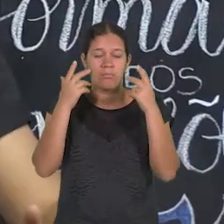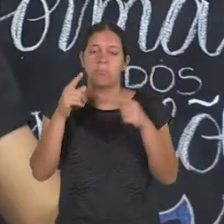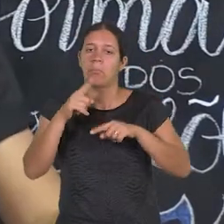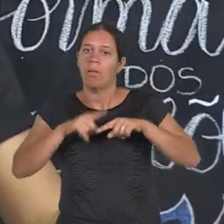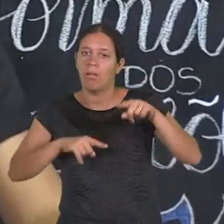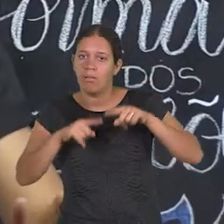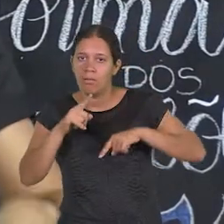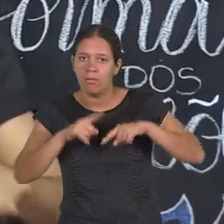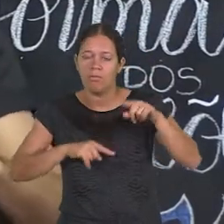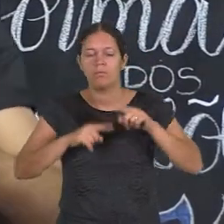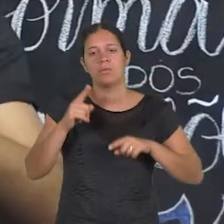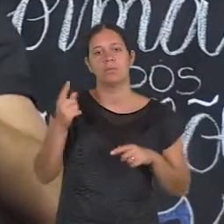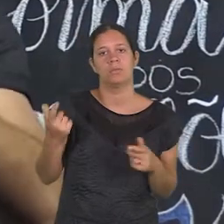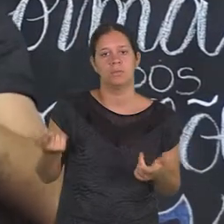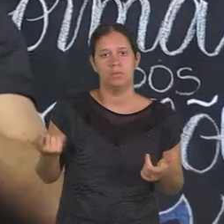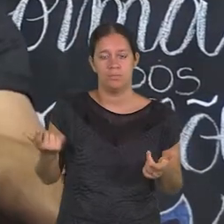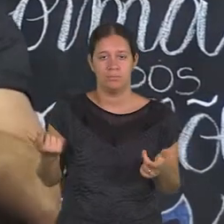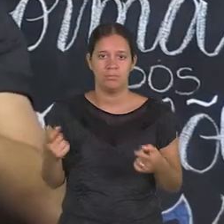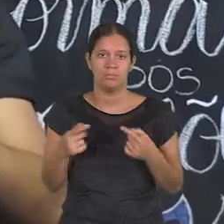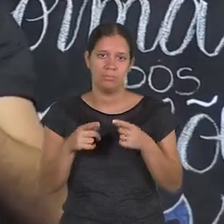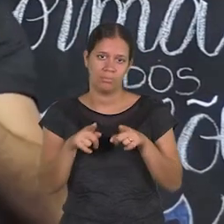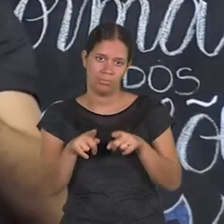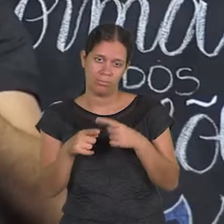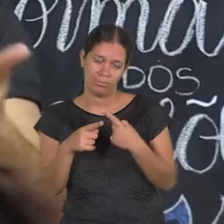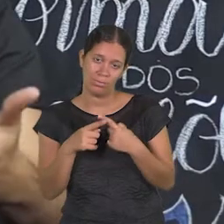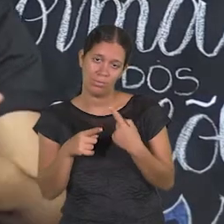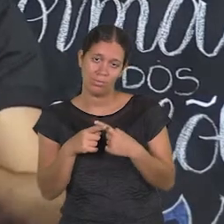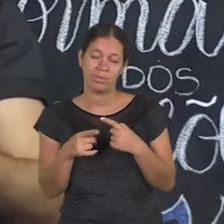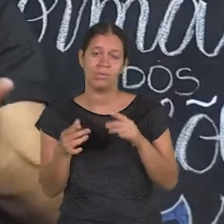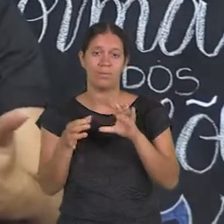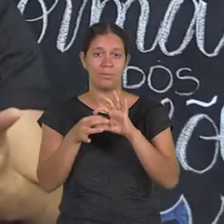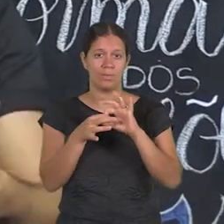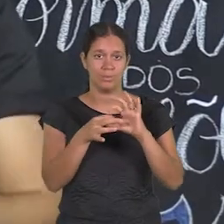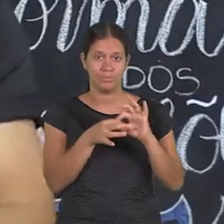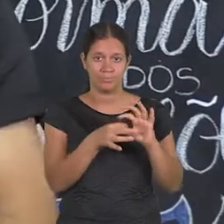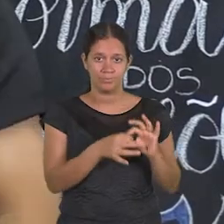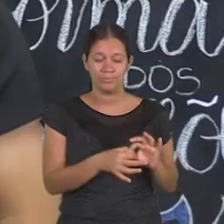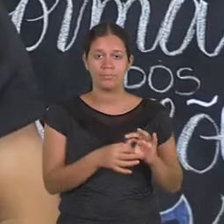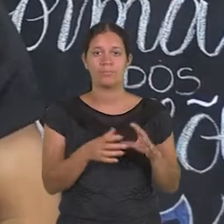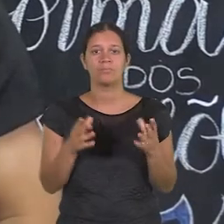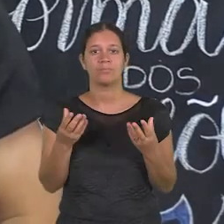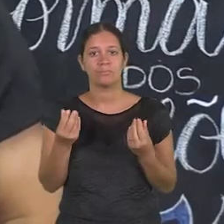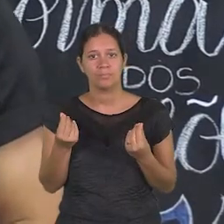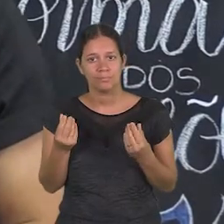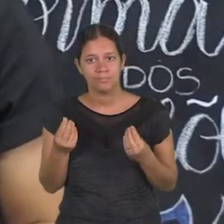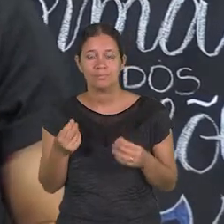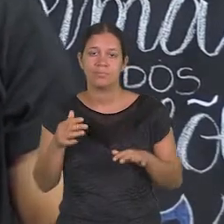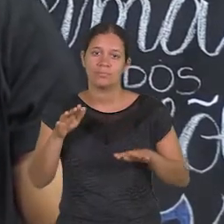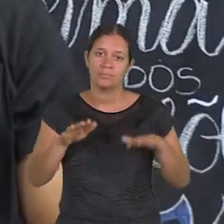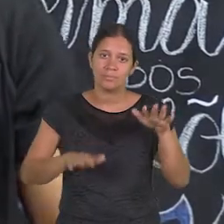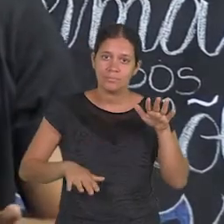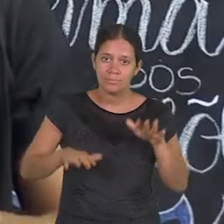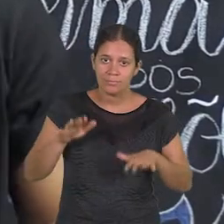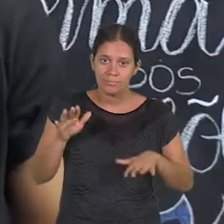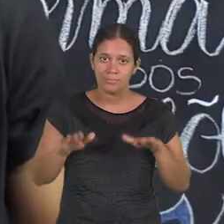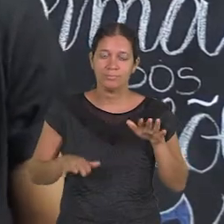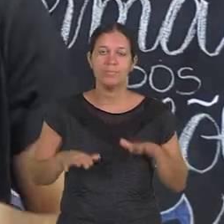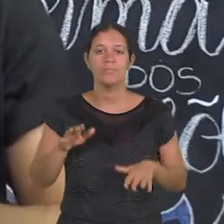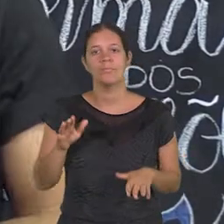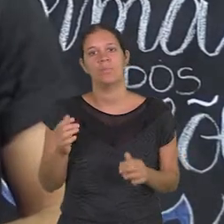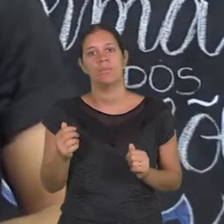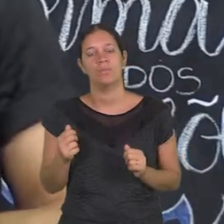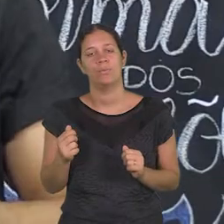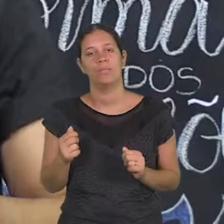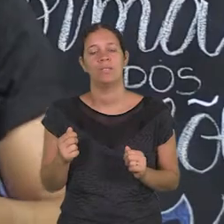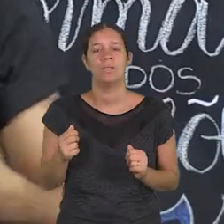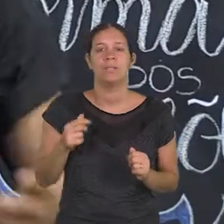não se utilize palavrões, a depender do público-alvo, a depender da autoria, a depender do contexto. Aí, muitas vezes, expressões que não podem ser escritas